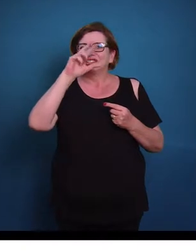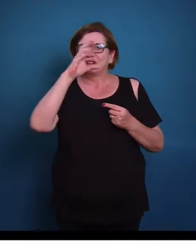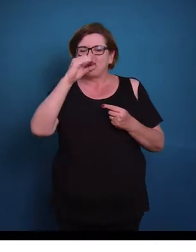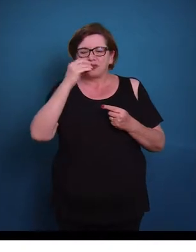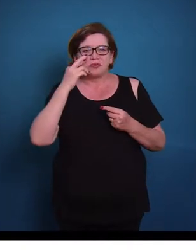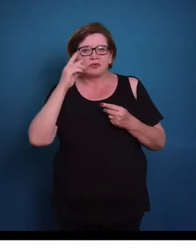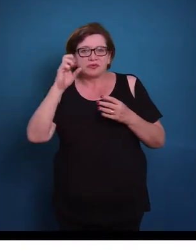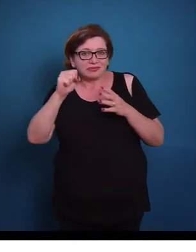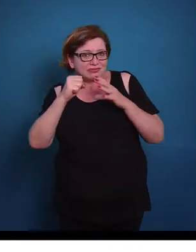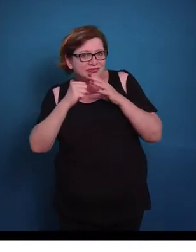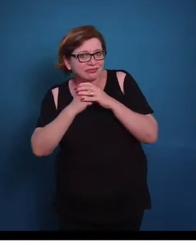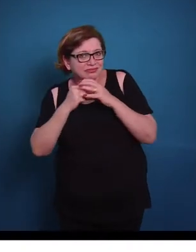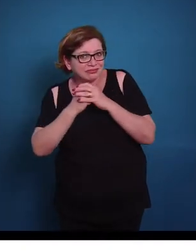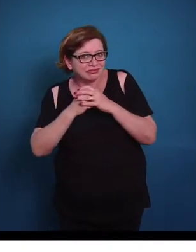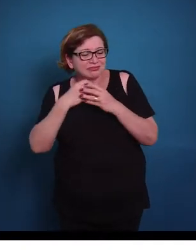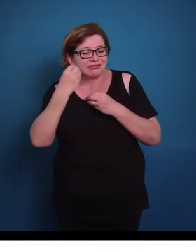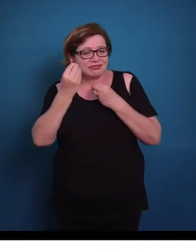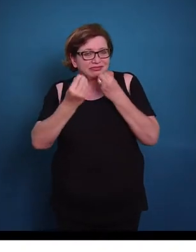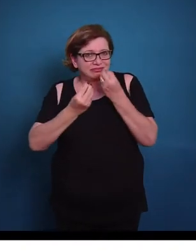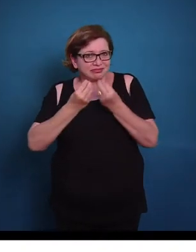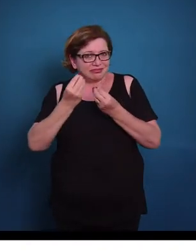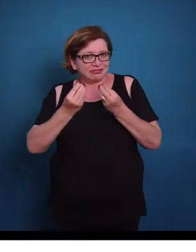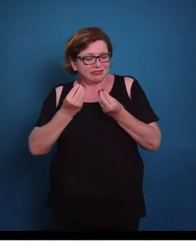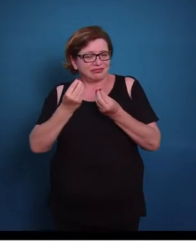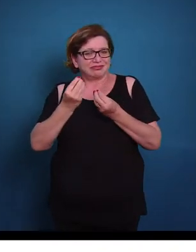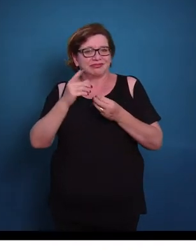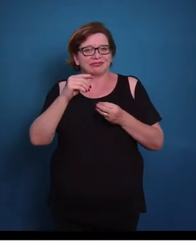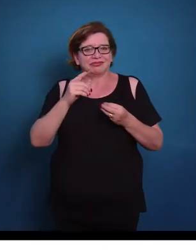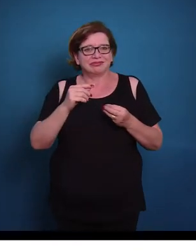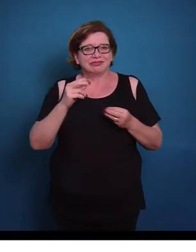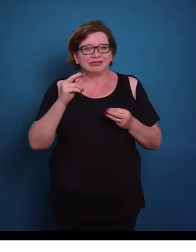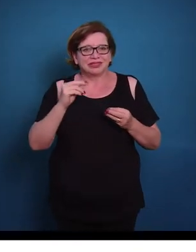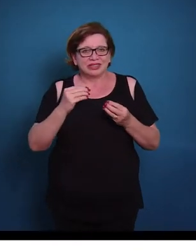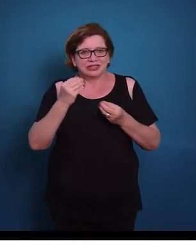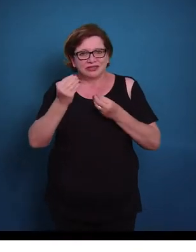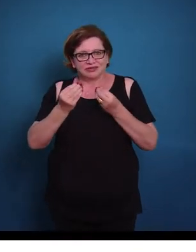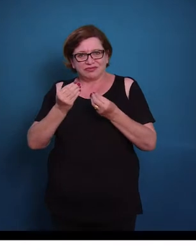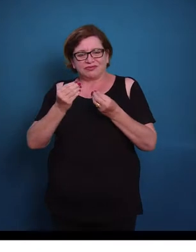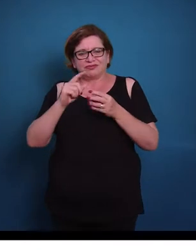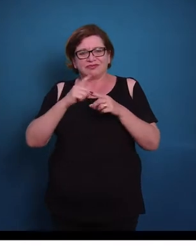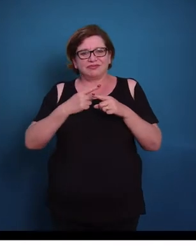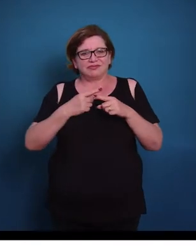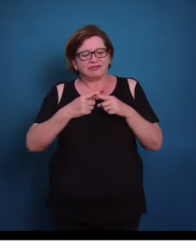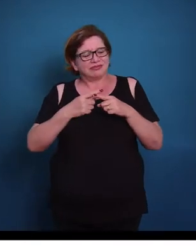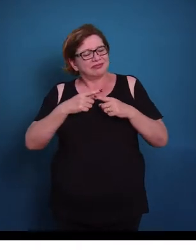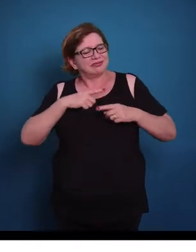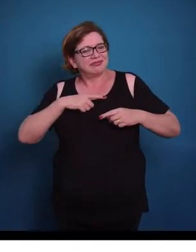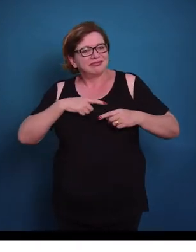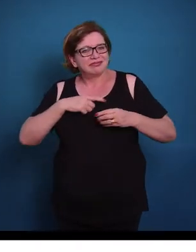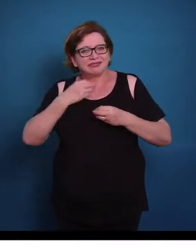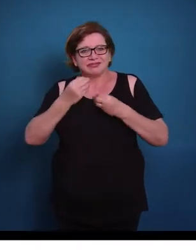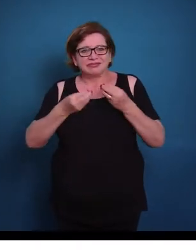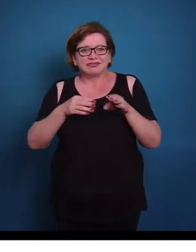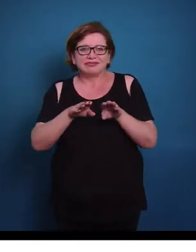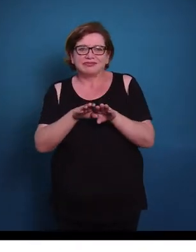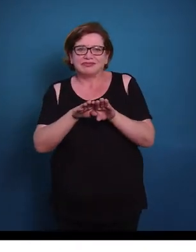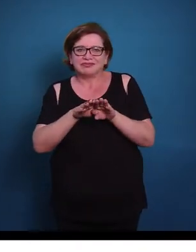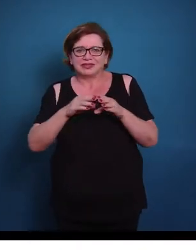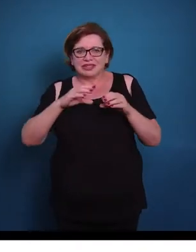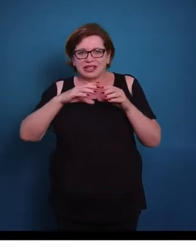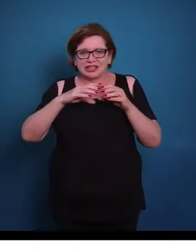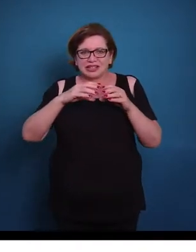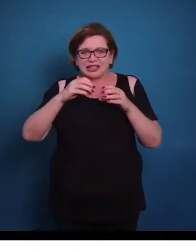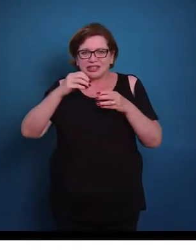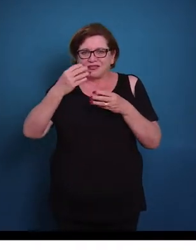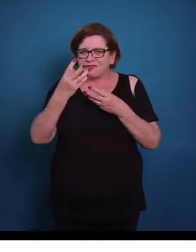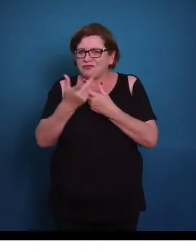longas, estriadas. Então esse padrão estriado é gerado pelos filamentos citoplasmáticos. Além disso, essas células